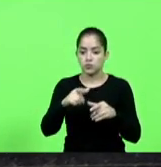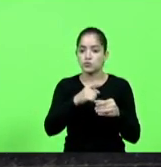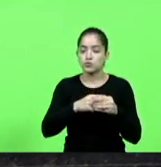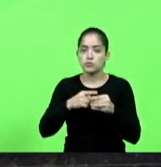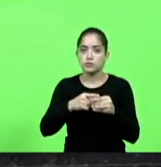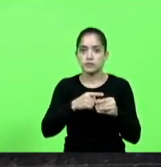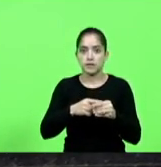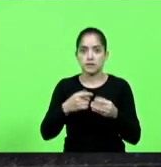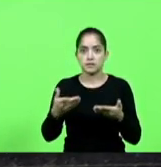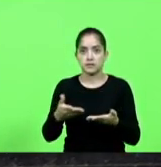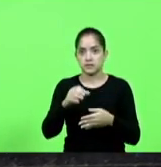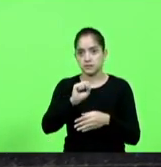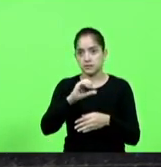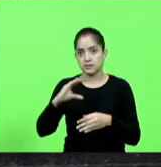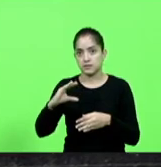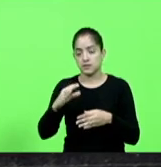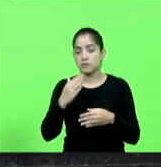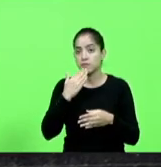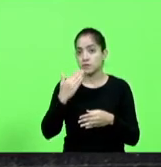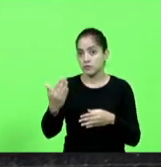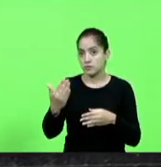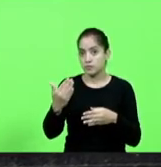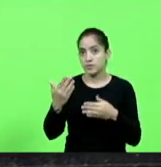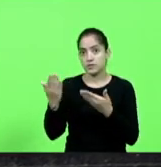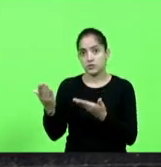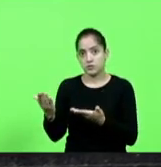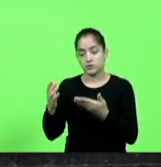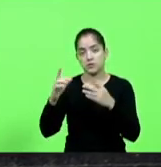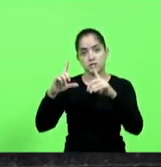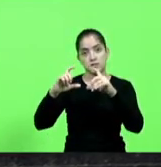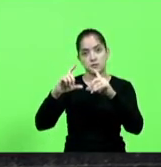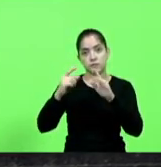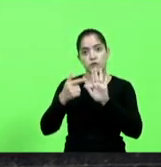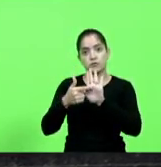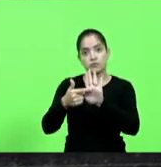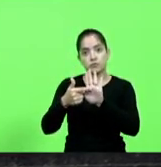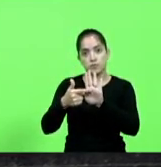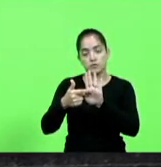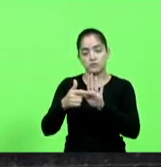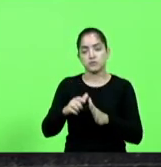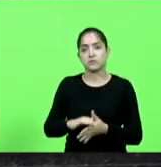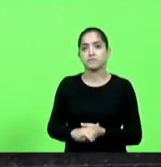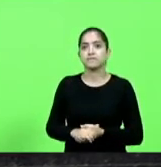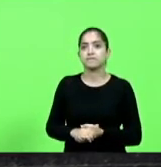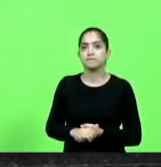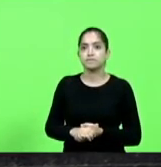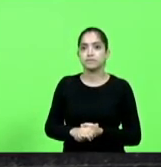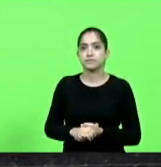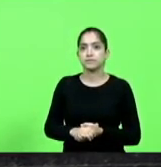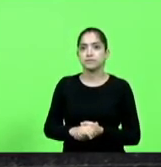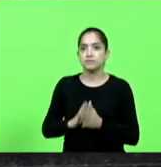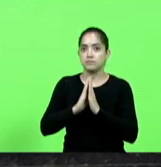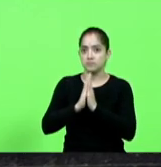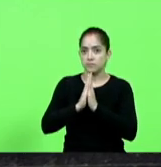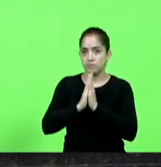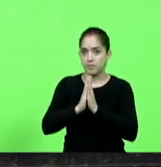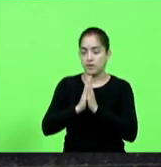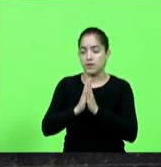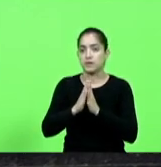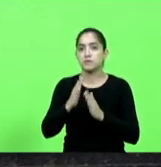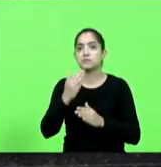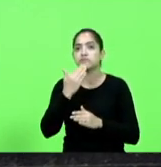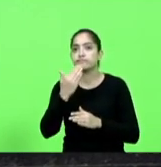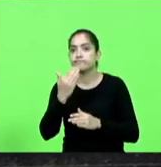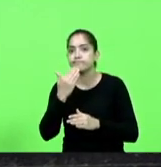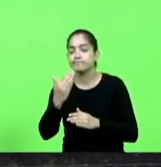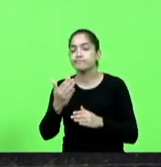fica o nosso apelo e as fotos demonstram isso daí pode colocar novamente o apelo dos remanescentes